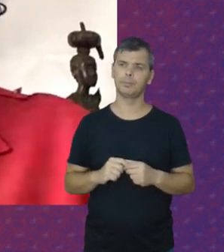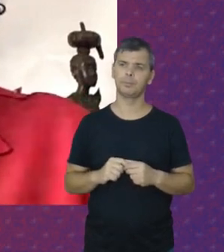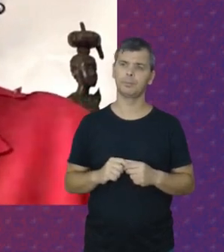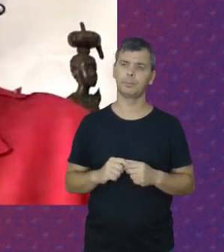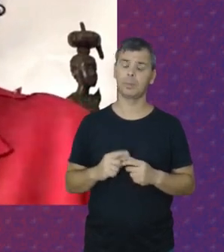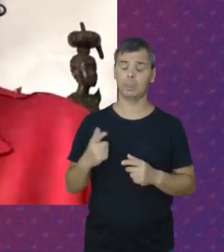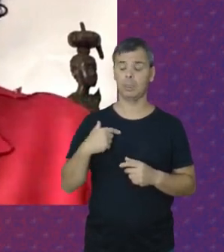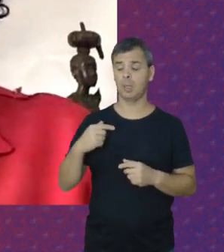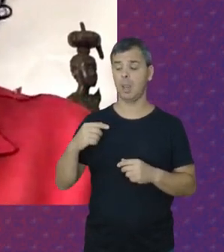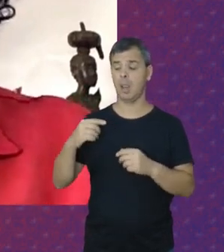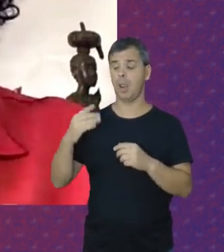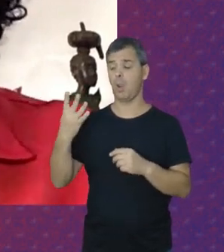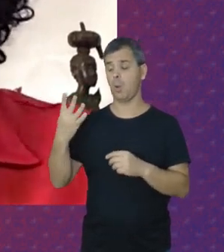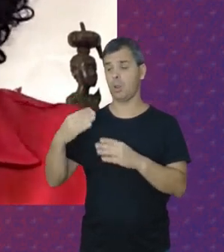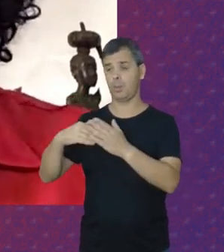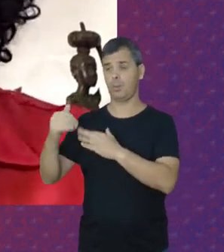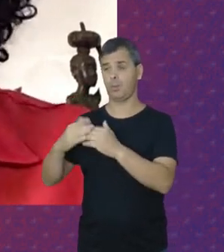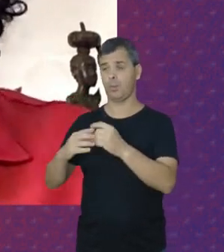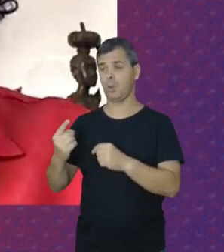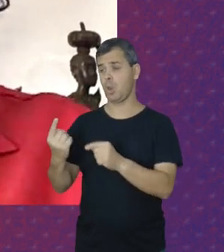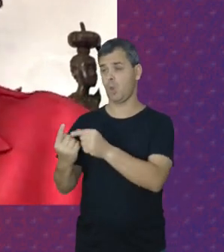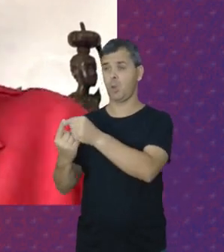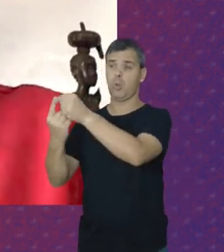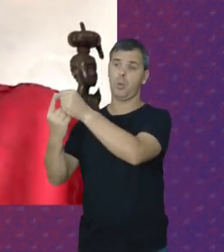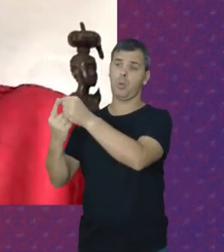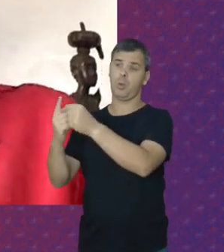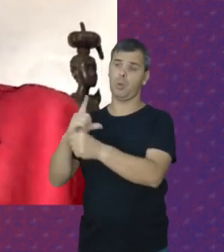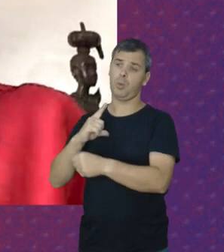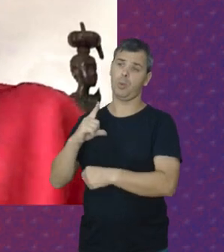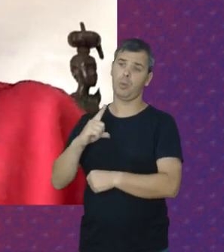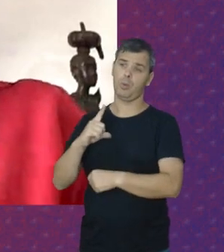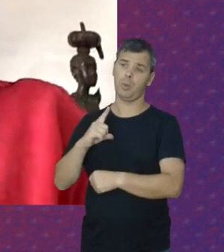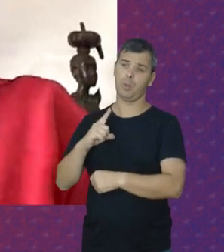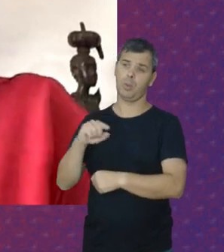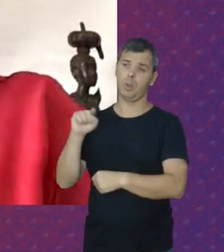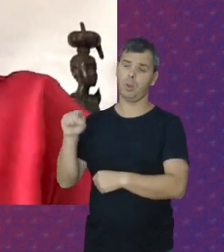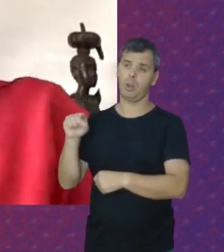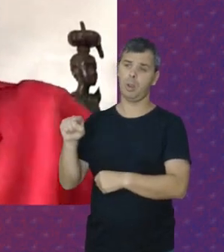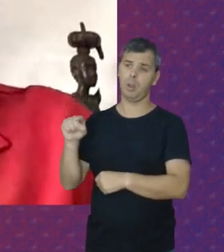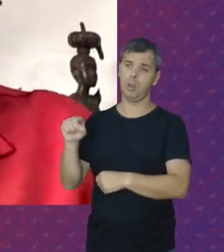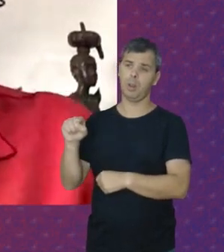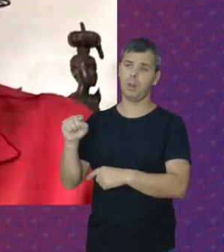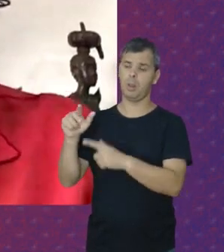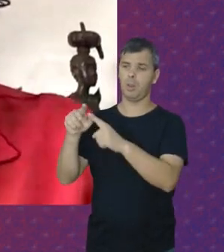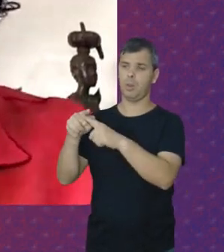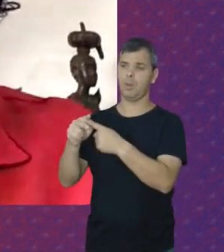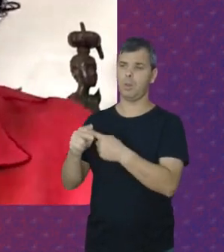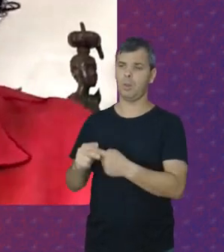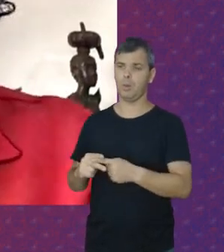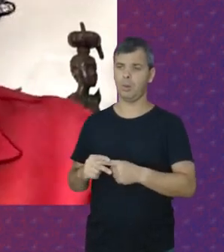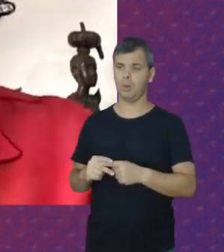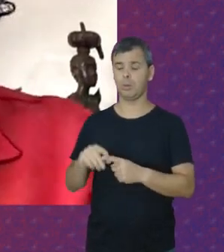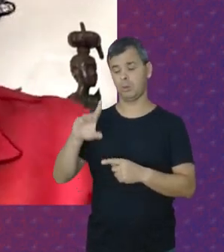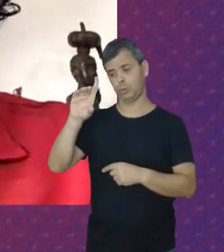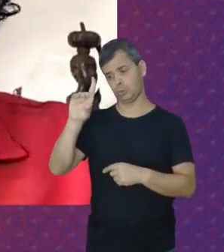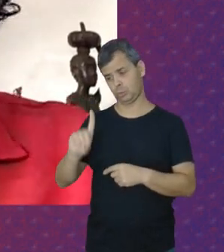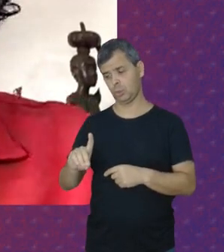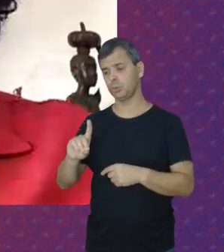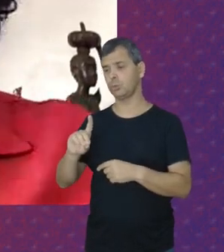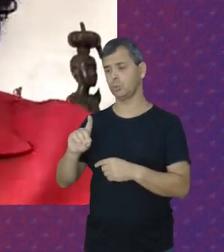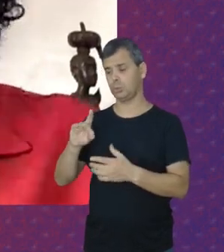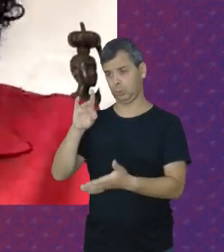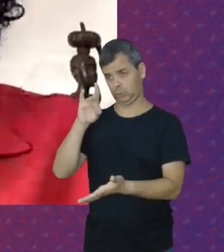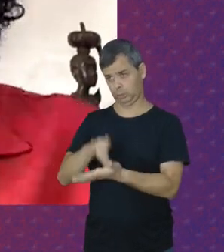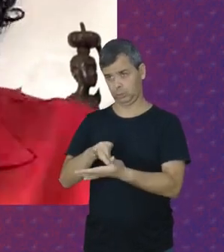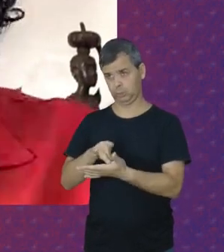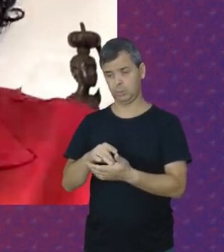Profissionais Apenas um Ainda tem A sua Regulamentação Seus direitos Garantidos